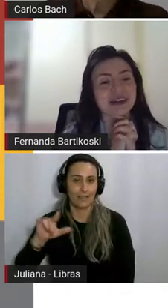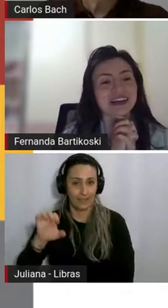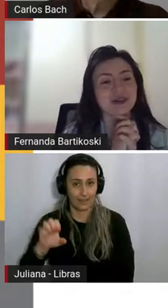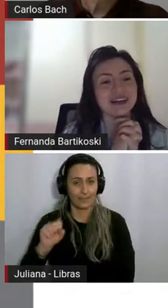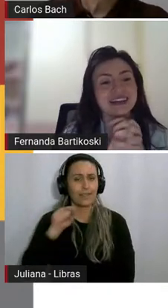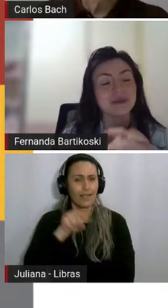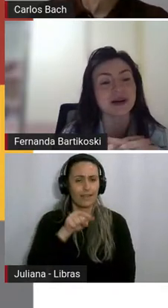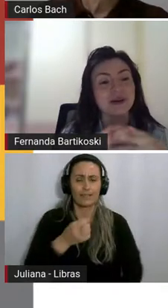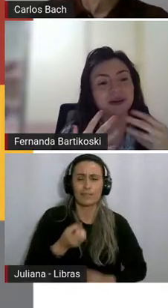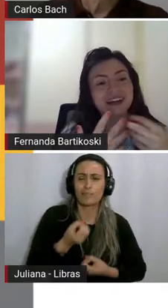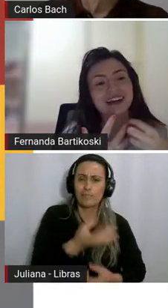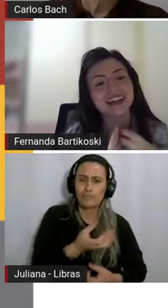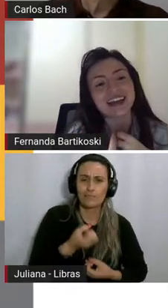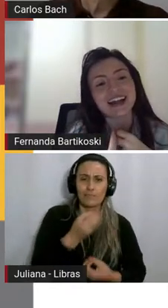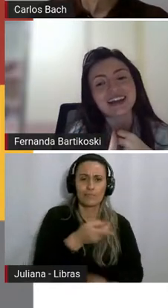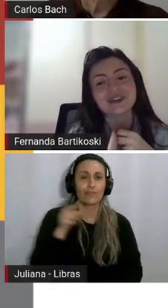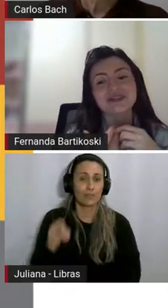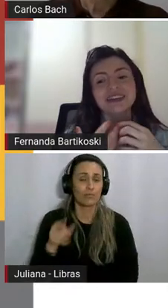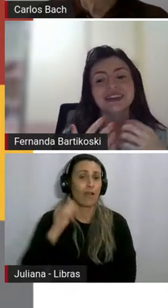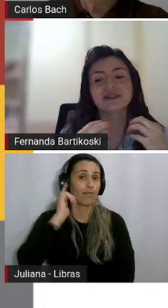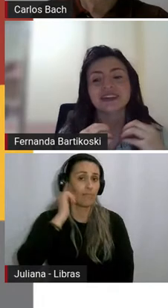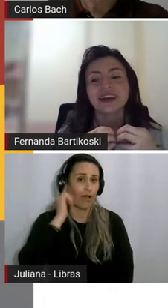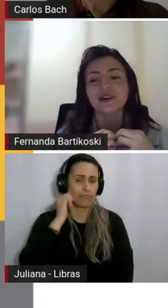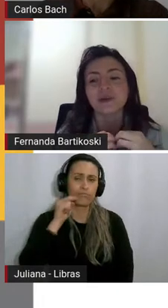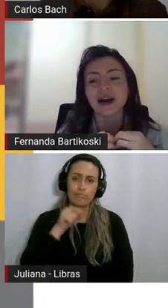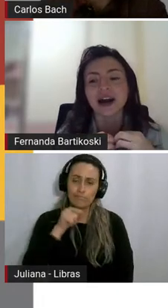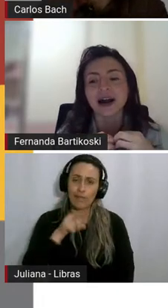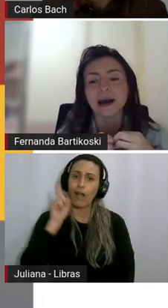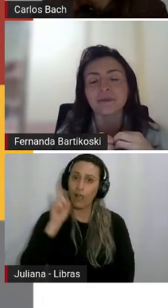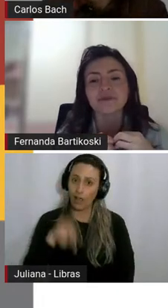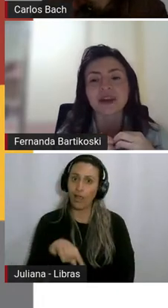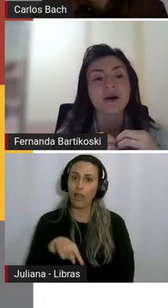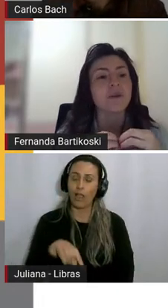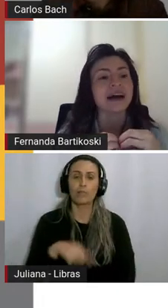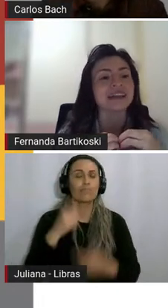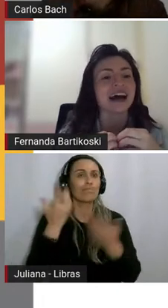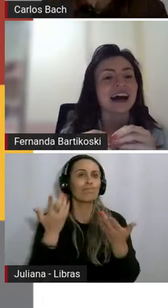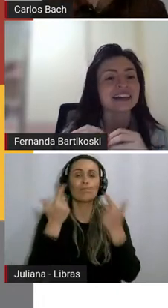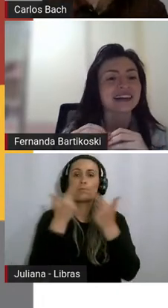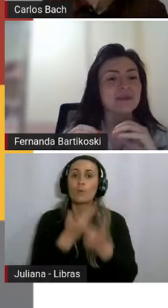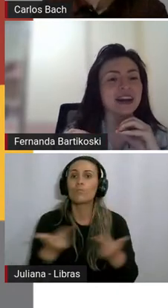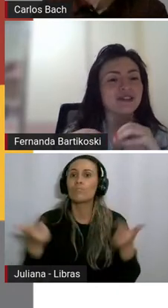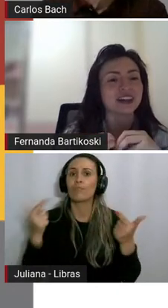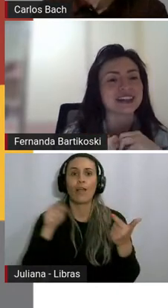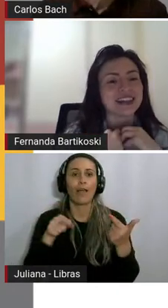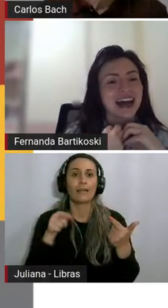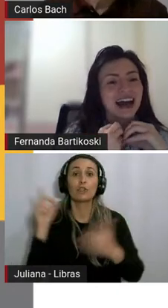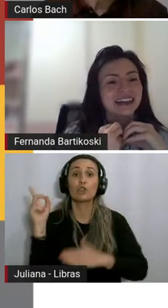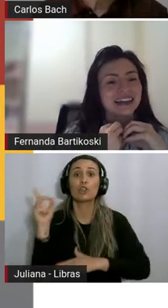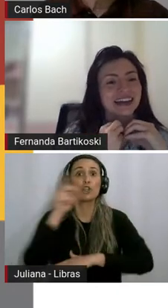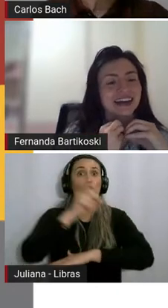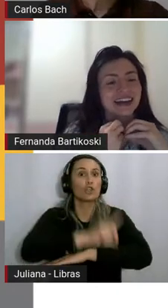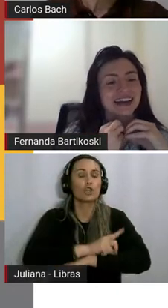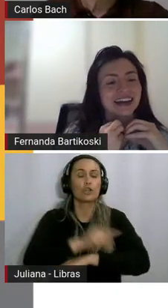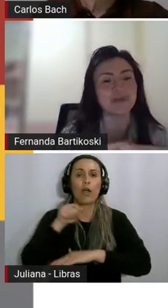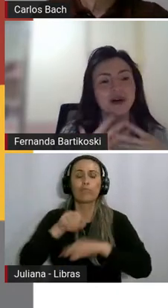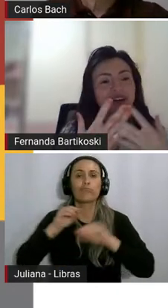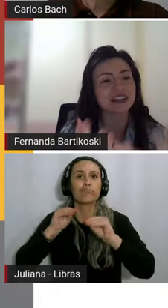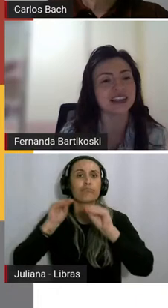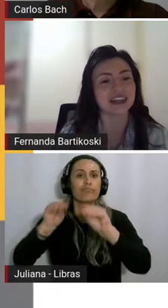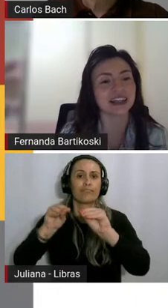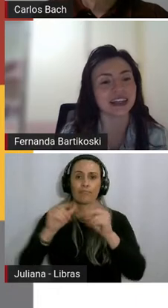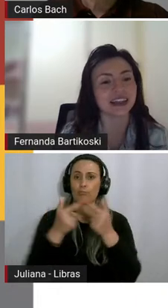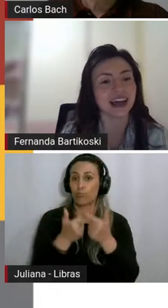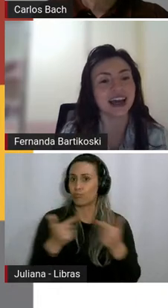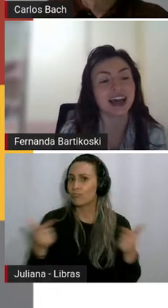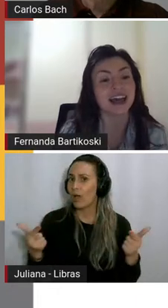a gente tinha comentado antes, é uma crônica que ela não tem uma data prefixada, né? Pode